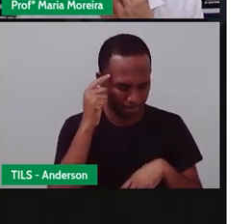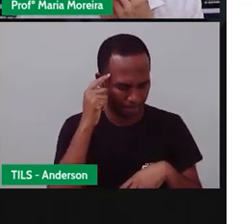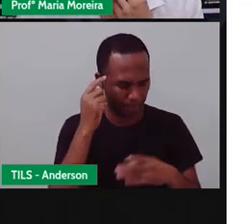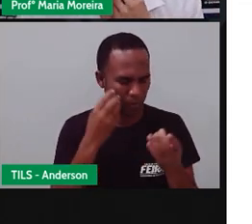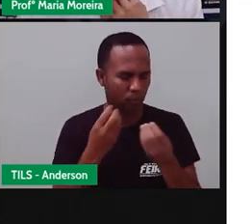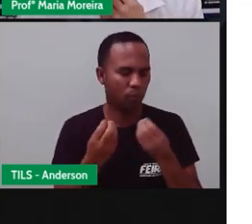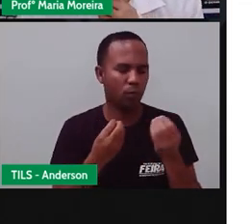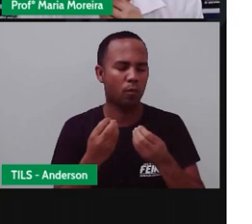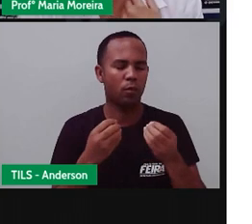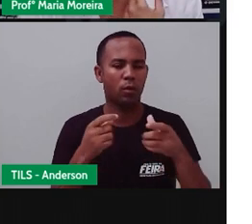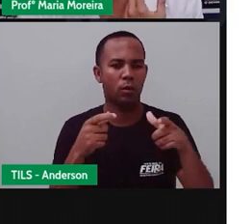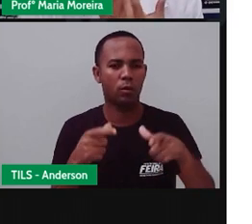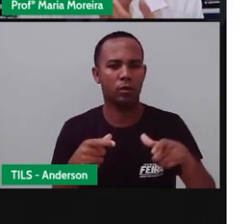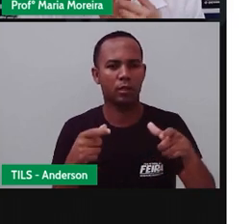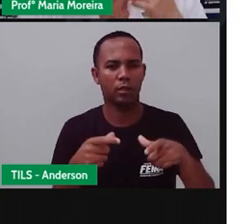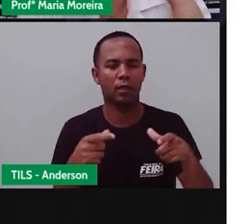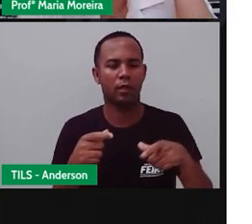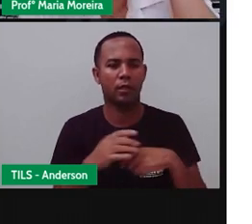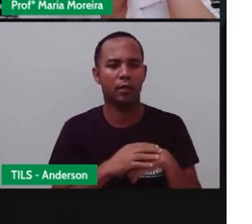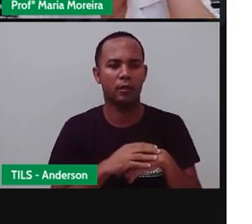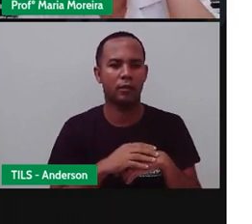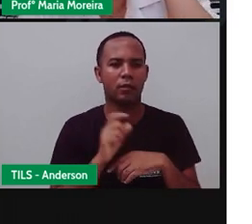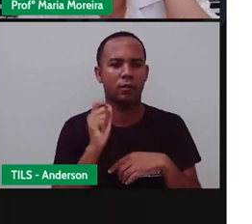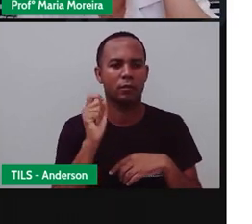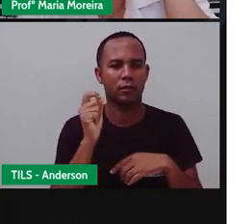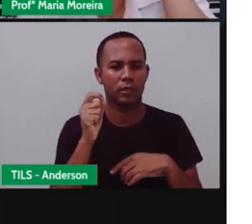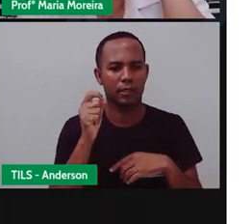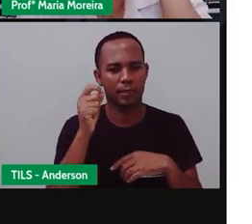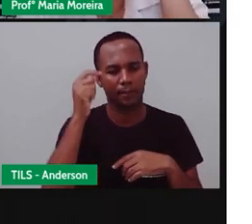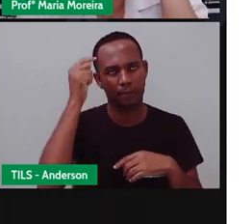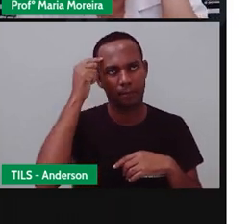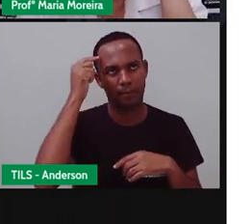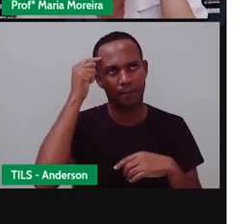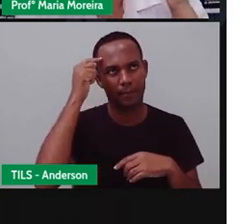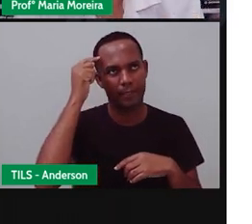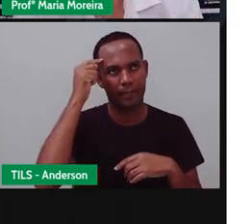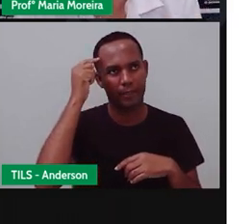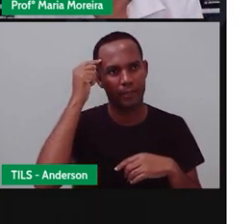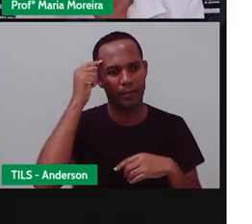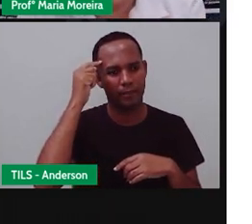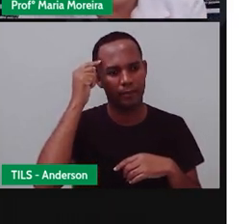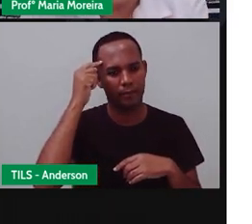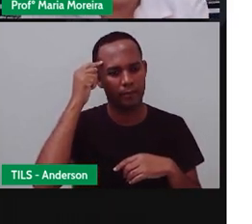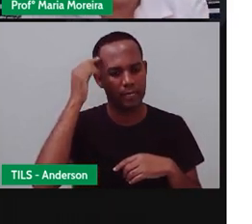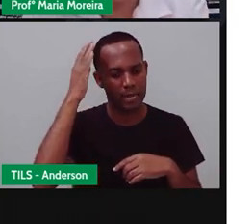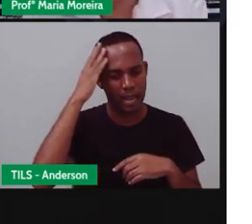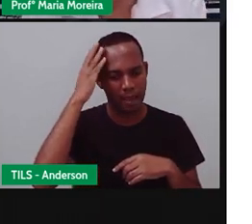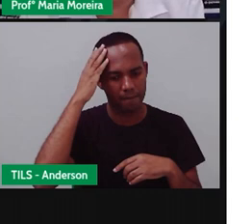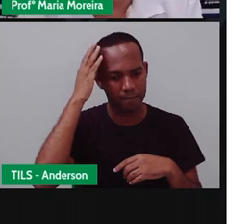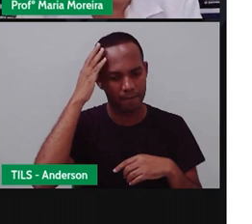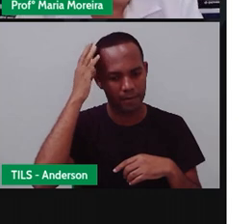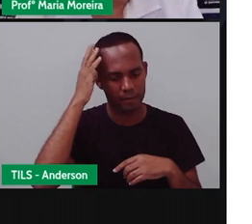como será esse lugar? Isso a gente está criando o quê? Uma paisagem na nossa cabeça.